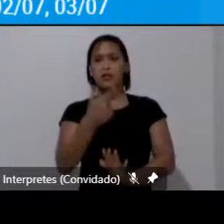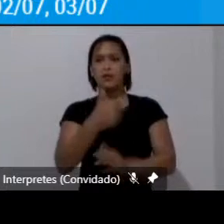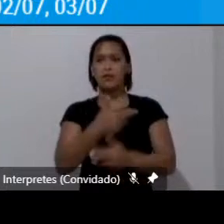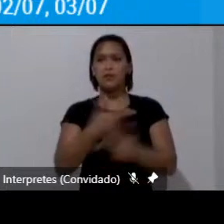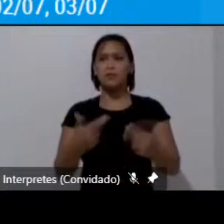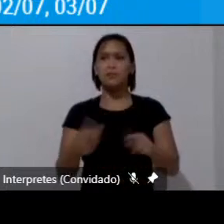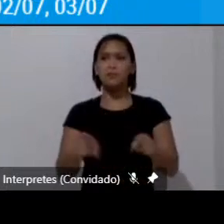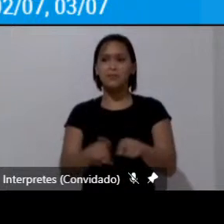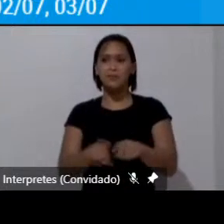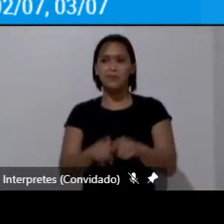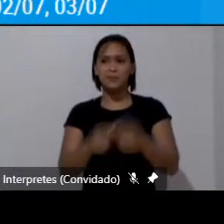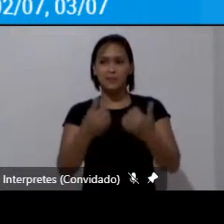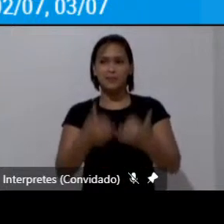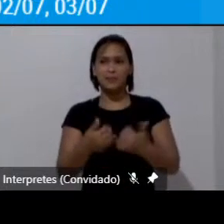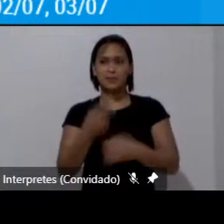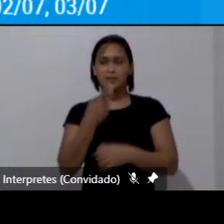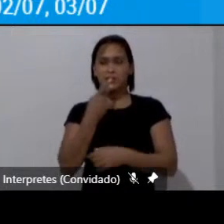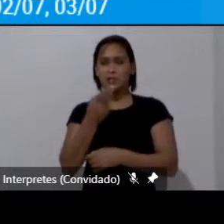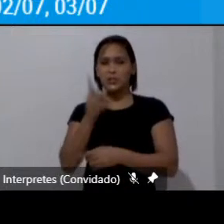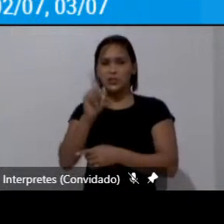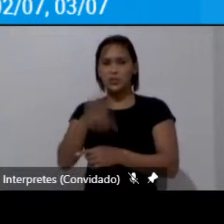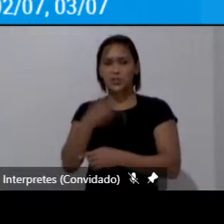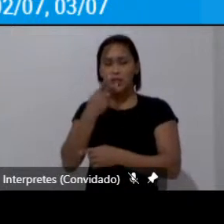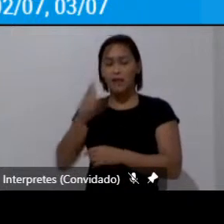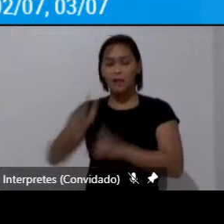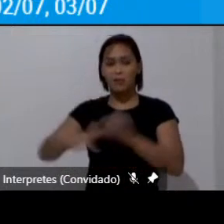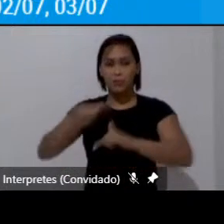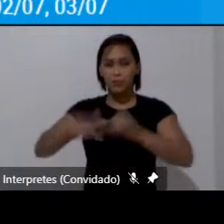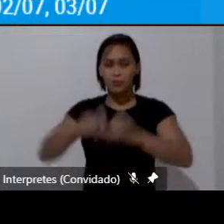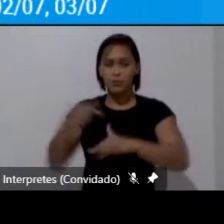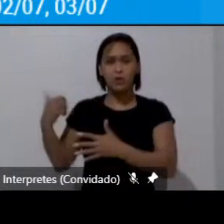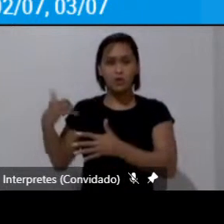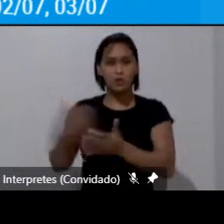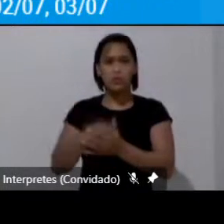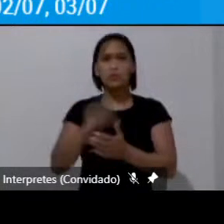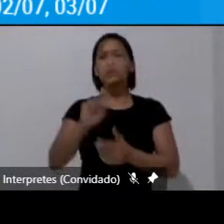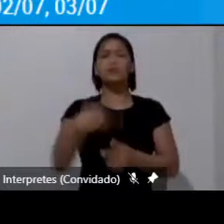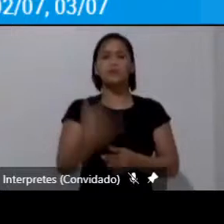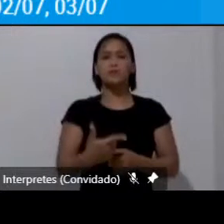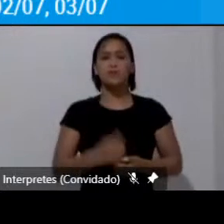pequenos das nossas atividades cotidianas do próximo